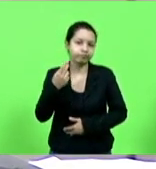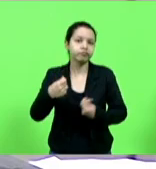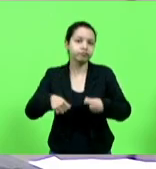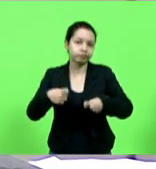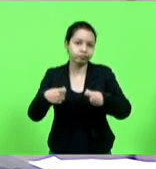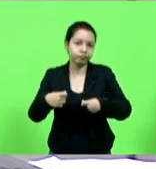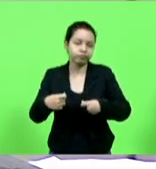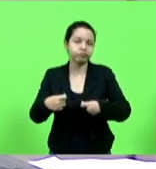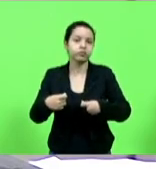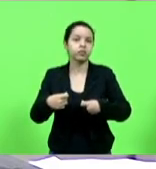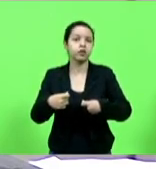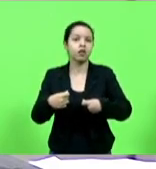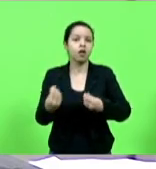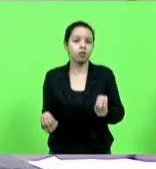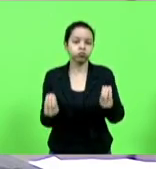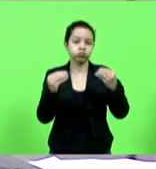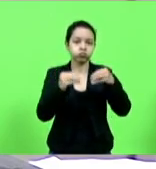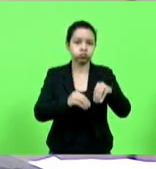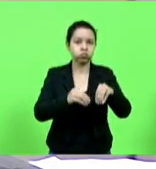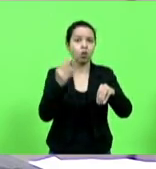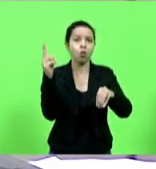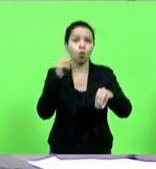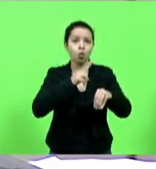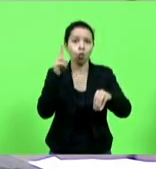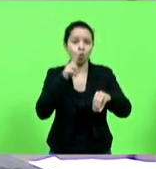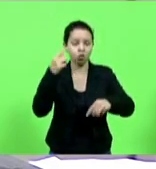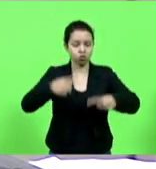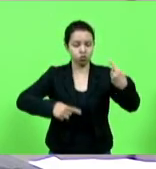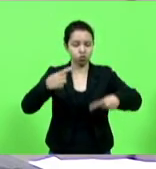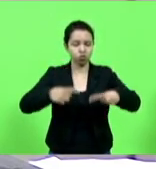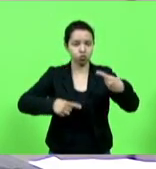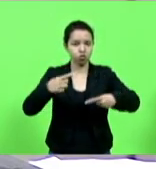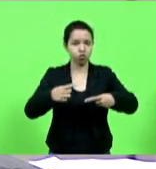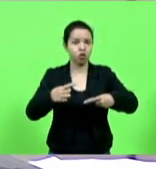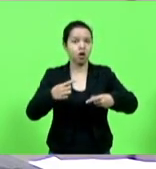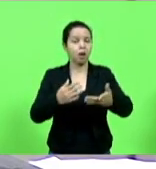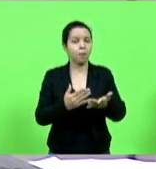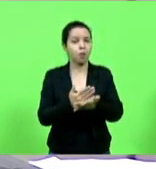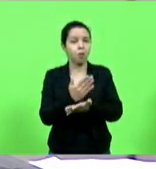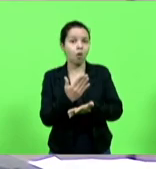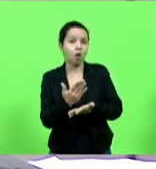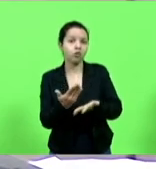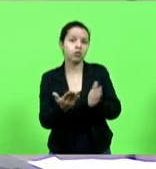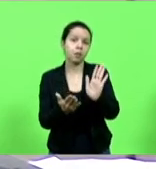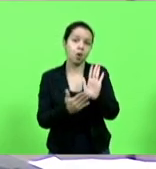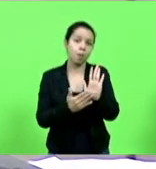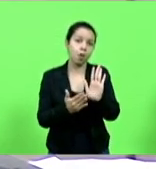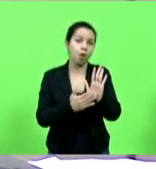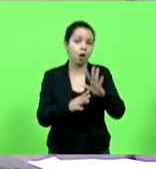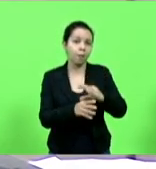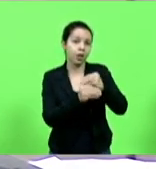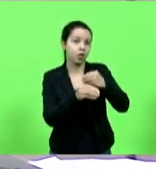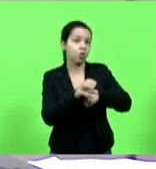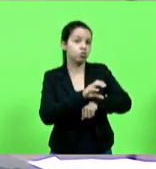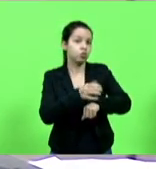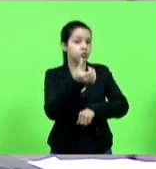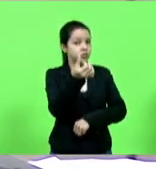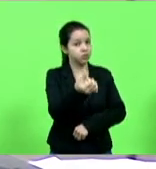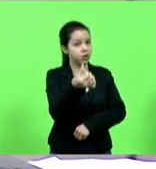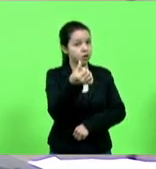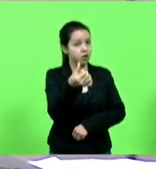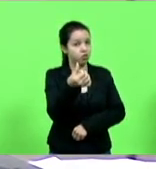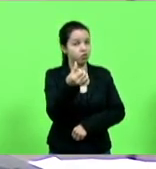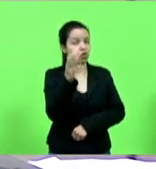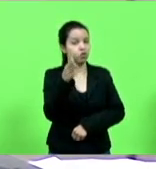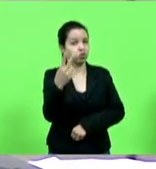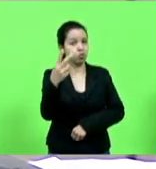em consequência da aprovação da proposta da emenda e constituição 6 de 2018 que